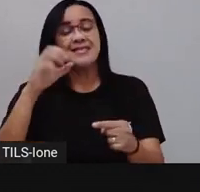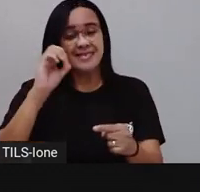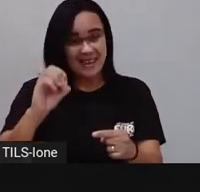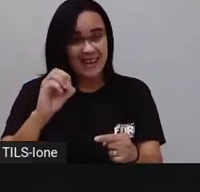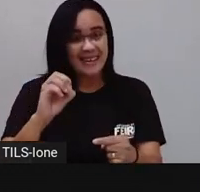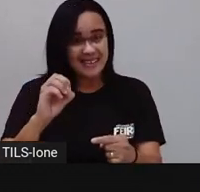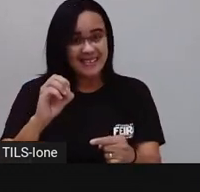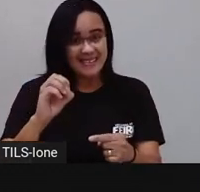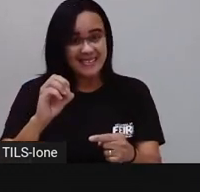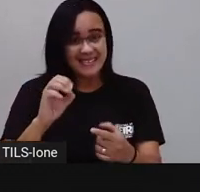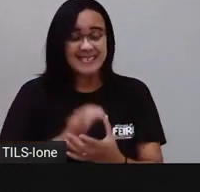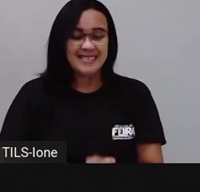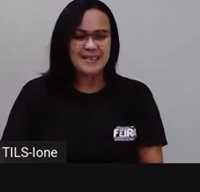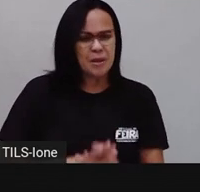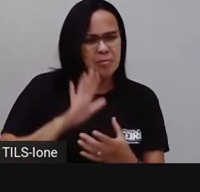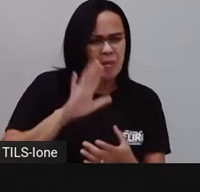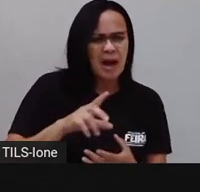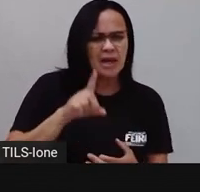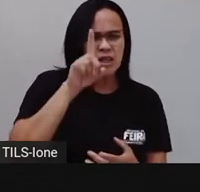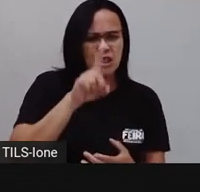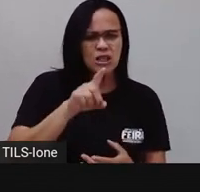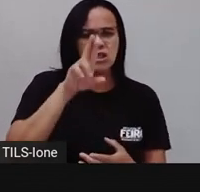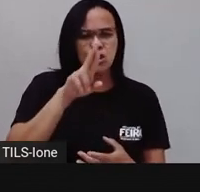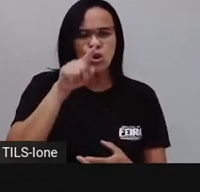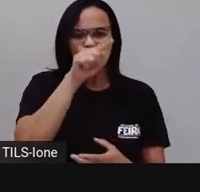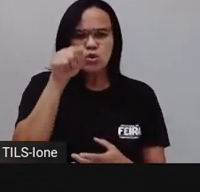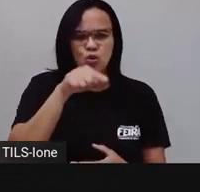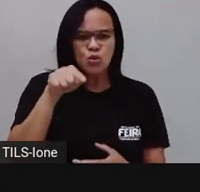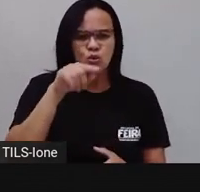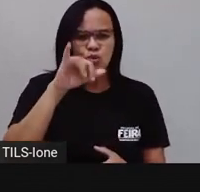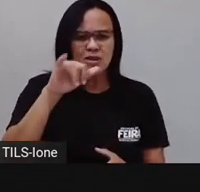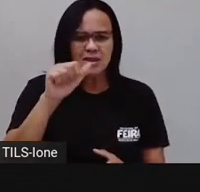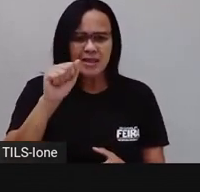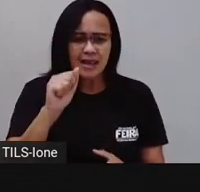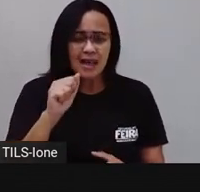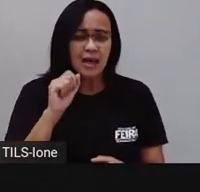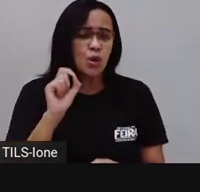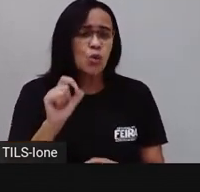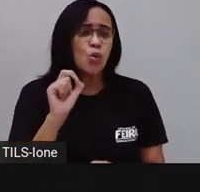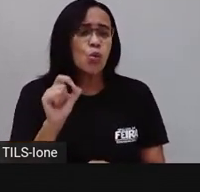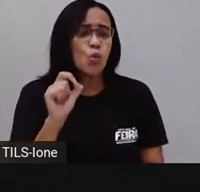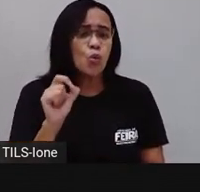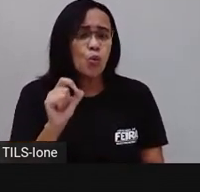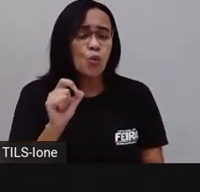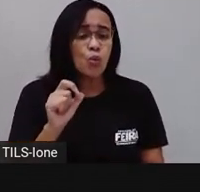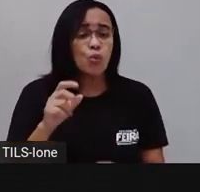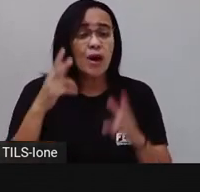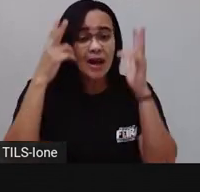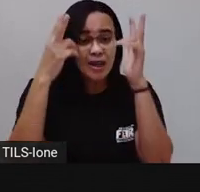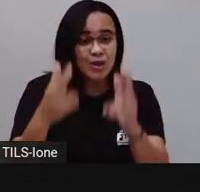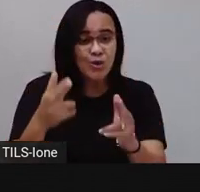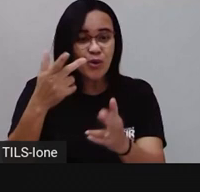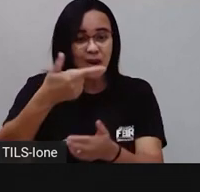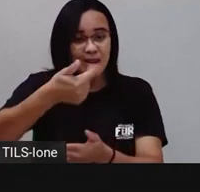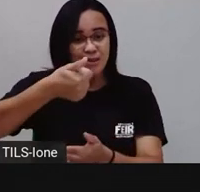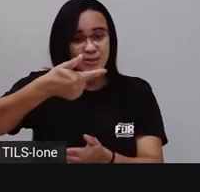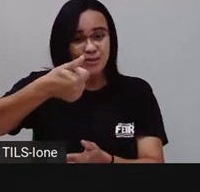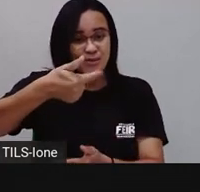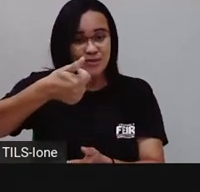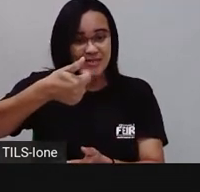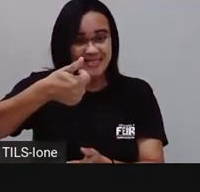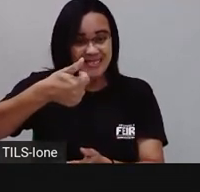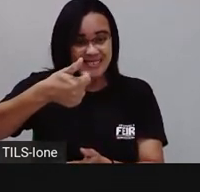Proiane, eu sei lá o que é uma dúzia. Sabe, ó. Uma dúzia é igual a doze.